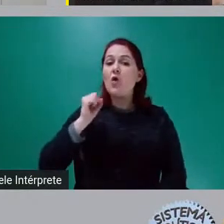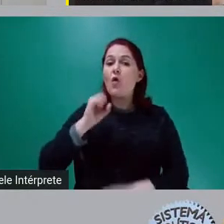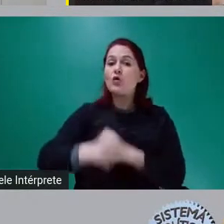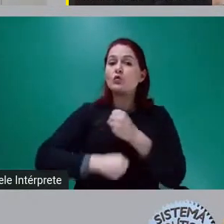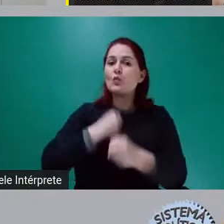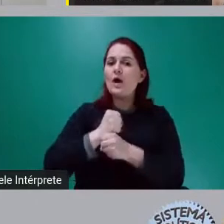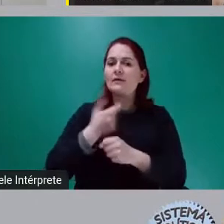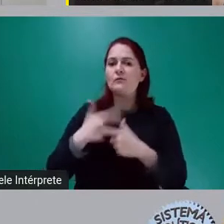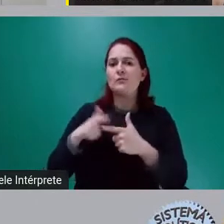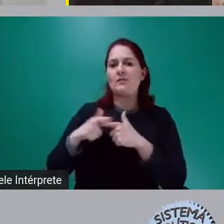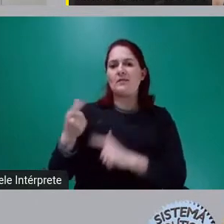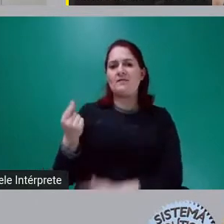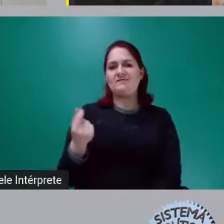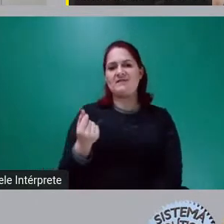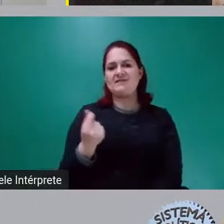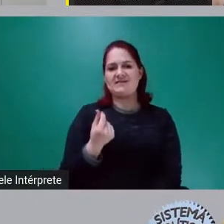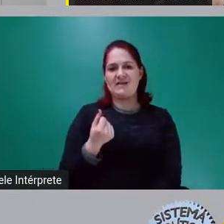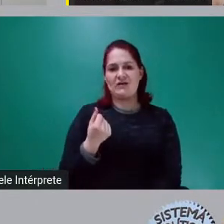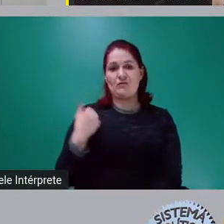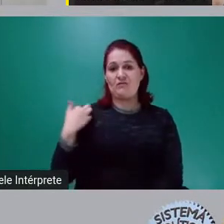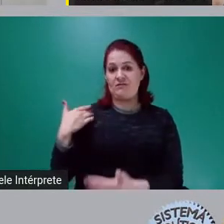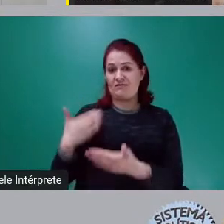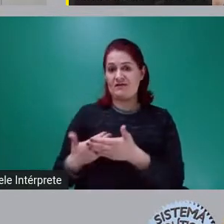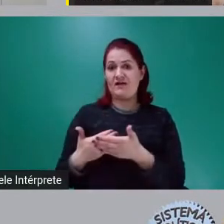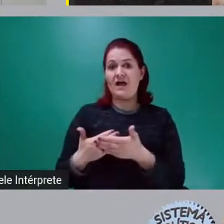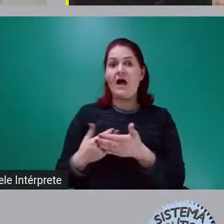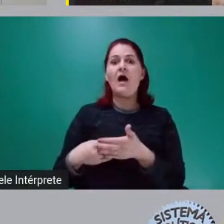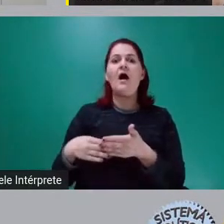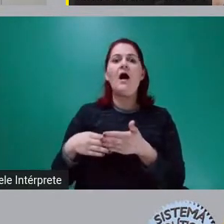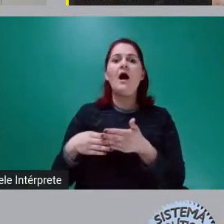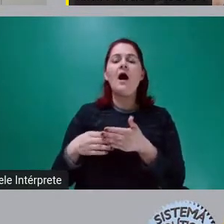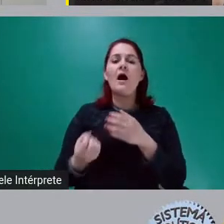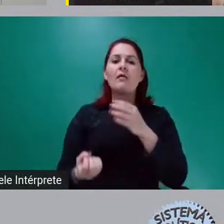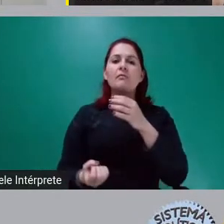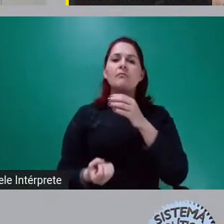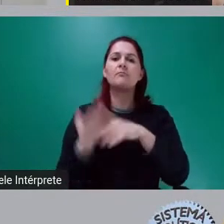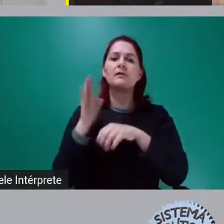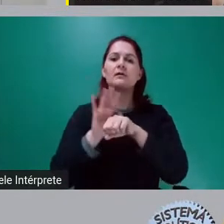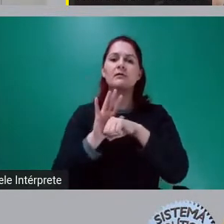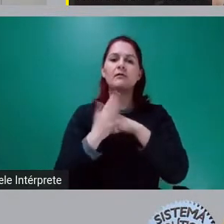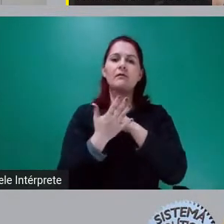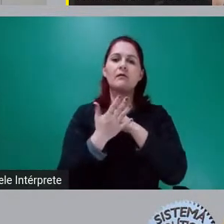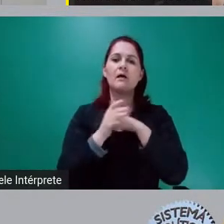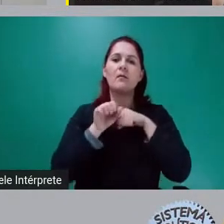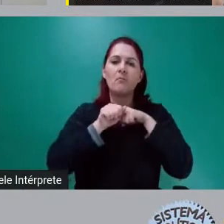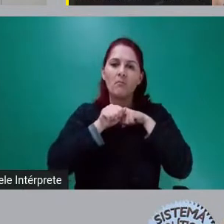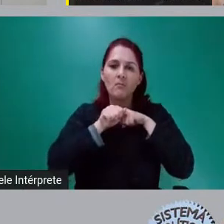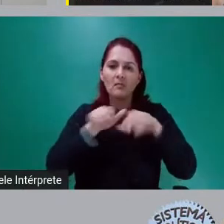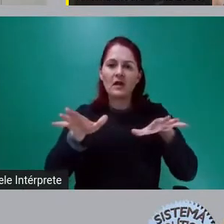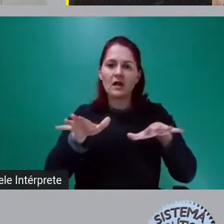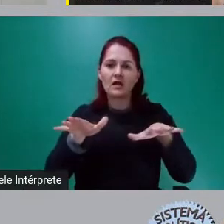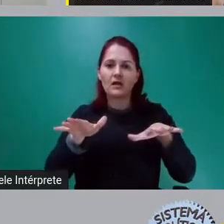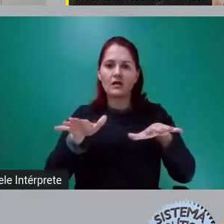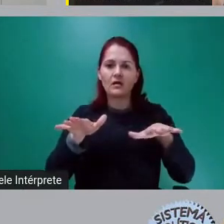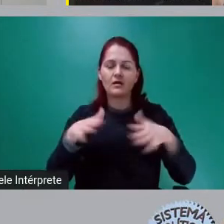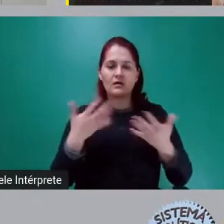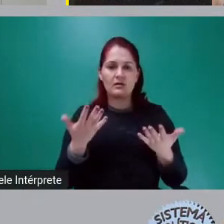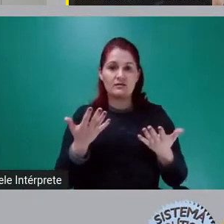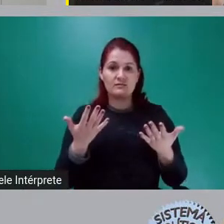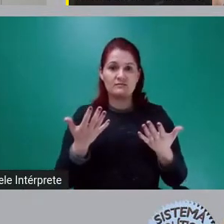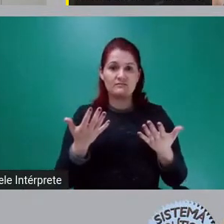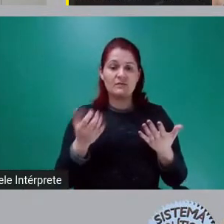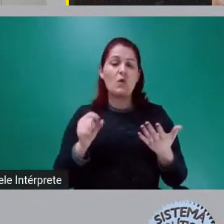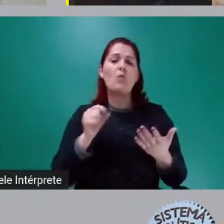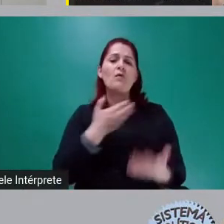que é uma espécie de dobrar a meta da crise, o que faz o governo? Ele